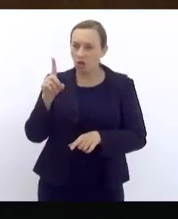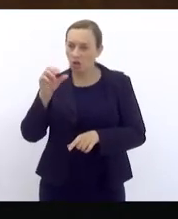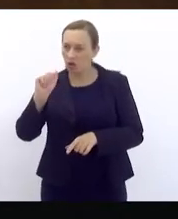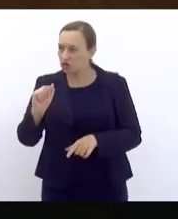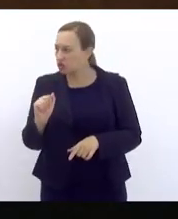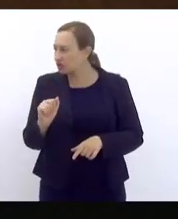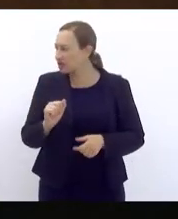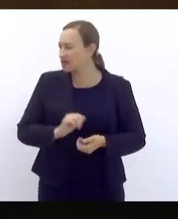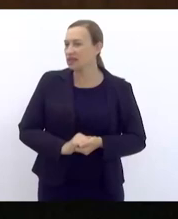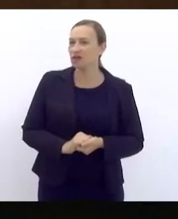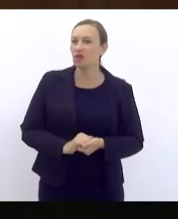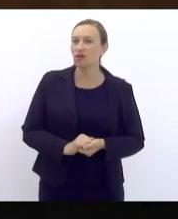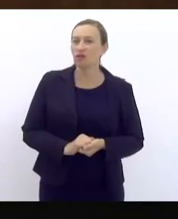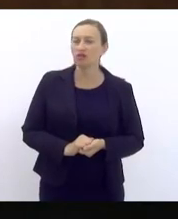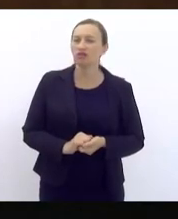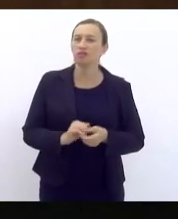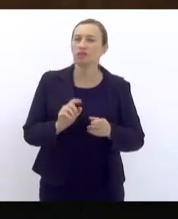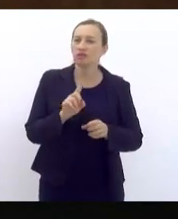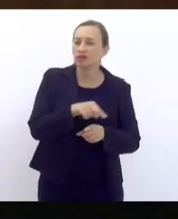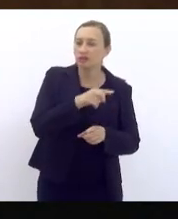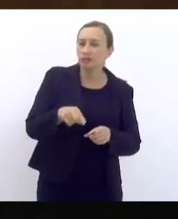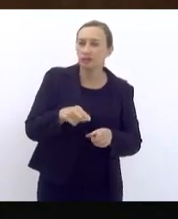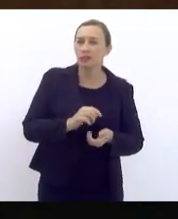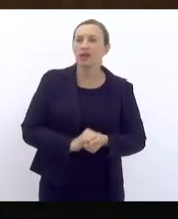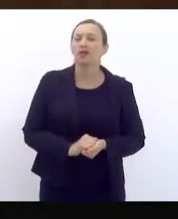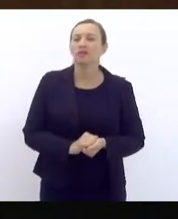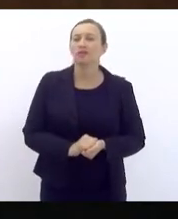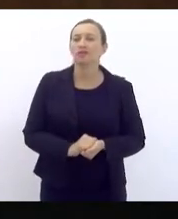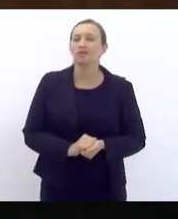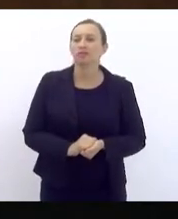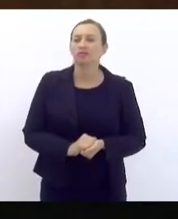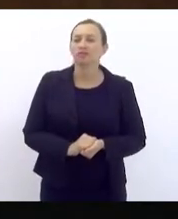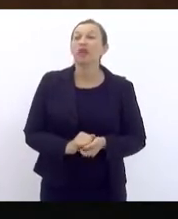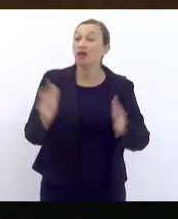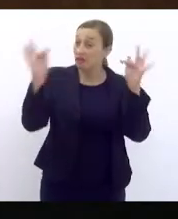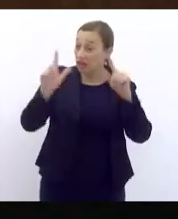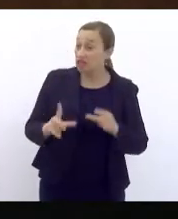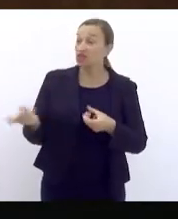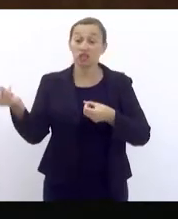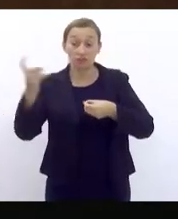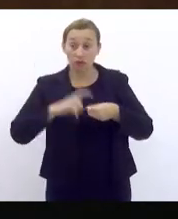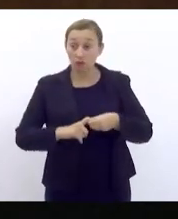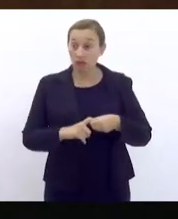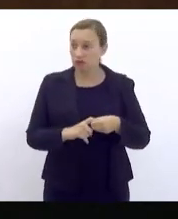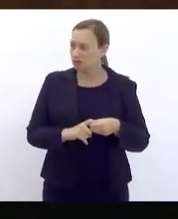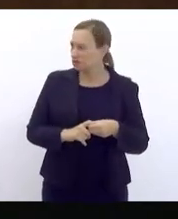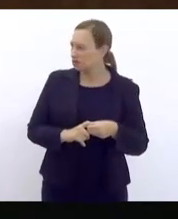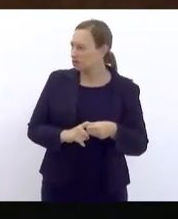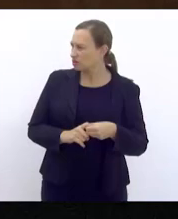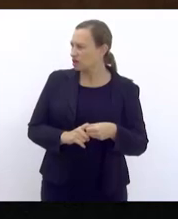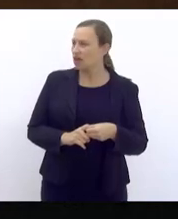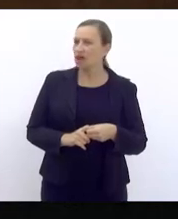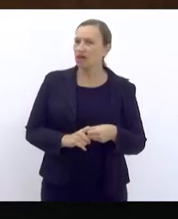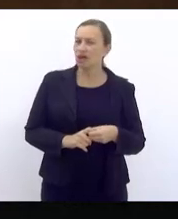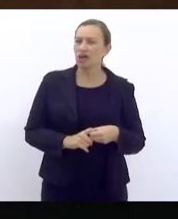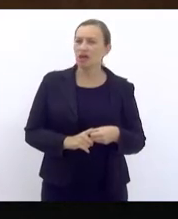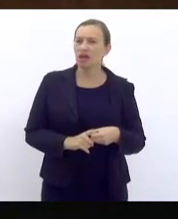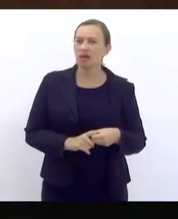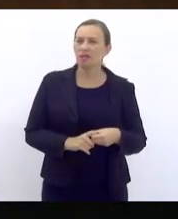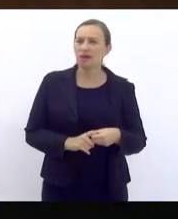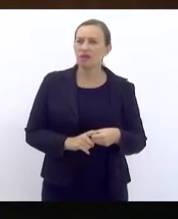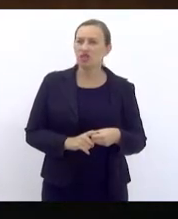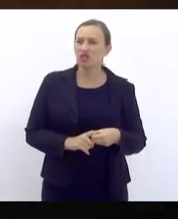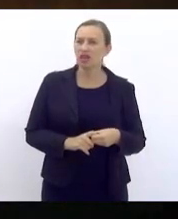possibilidade foi suspensa. E, bom, estou aqui feliz que a gente está voltando ao trilho da civilidade e de um país que oferece